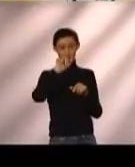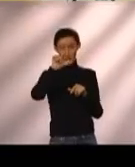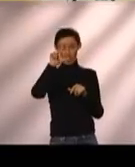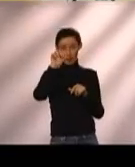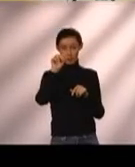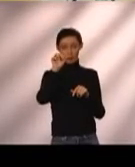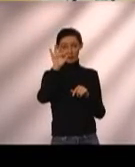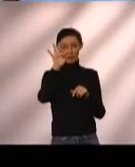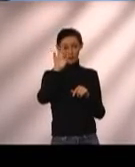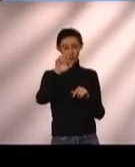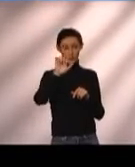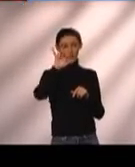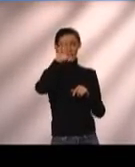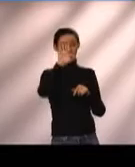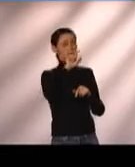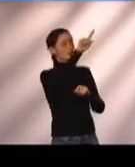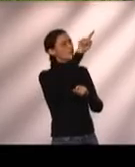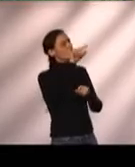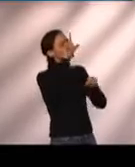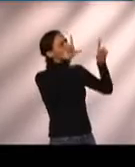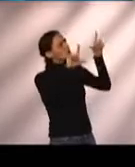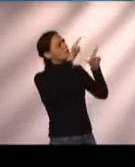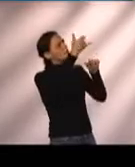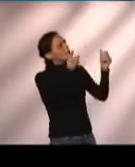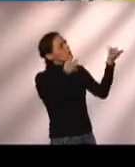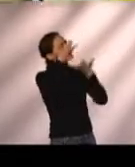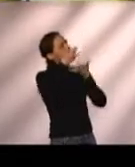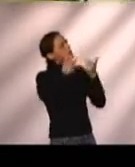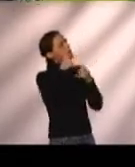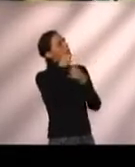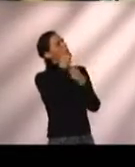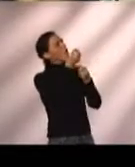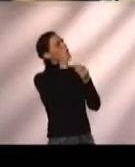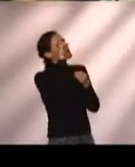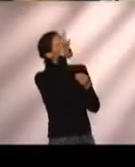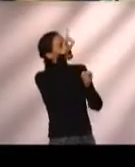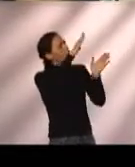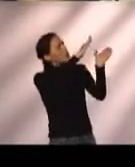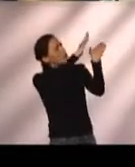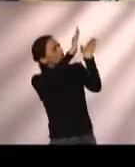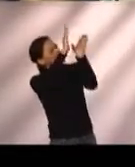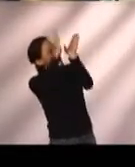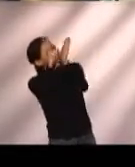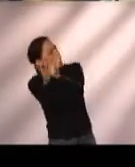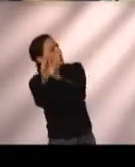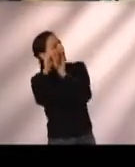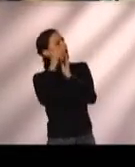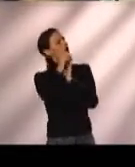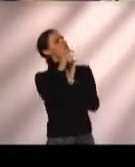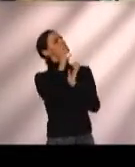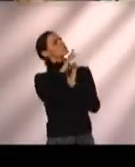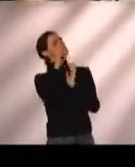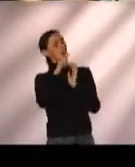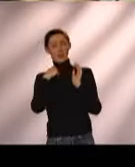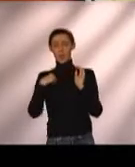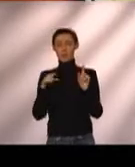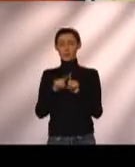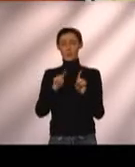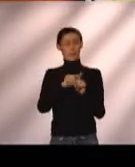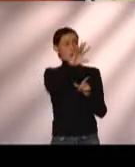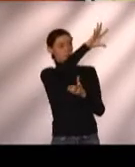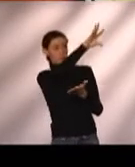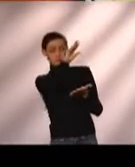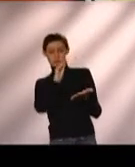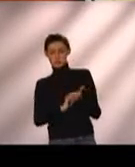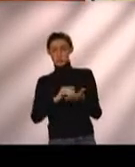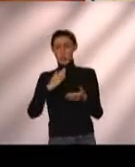ver, puxa, a menina contou uma história que parece ser tão simples, a vinda dela para a escola. E ele também tem tantas histórias para contar.